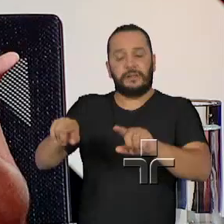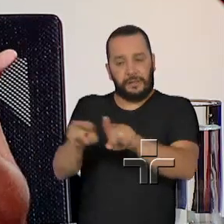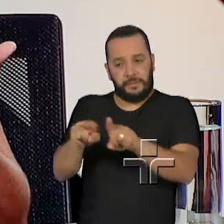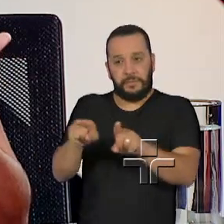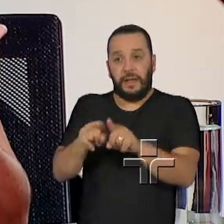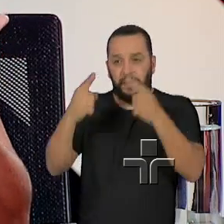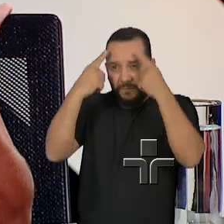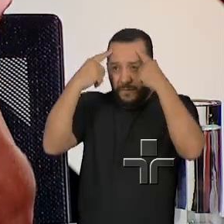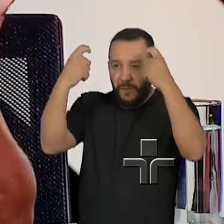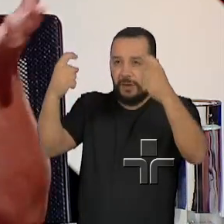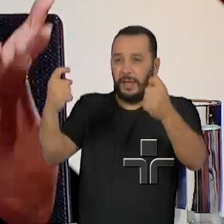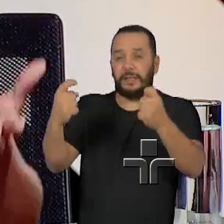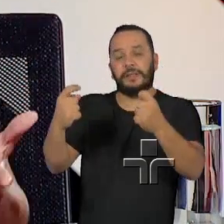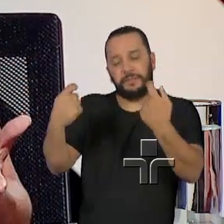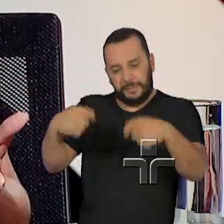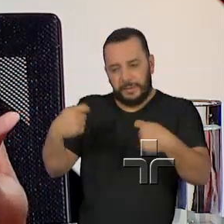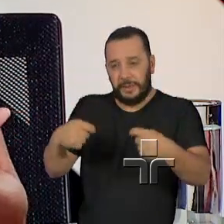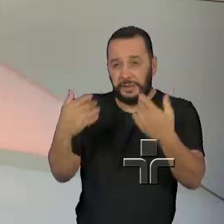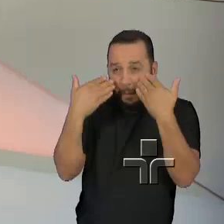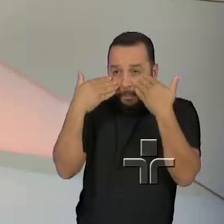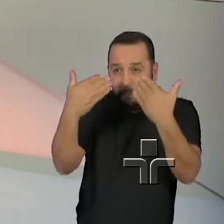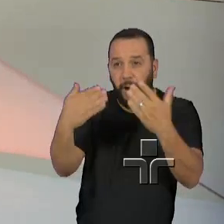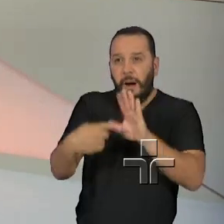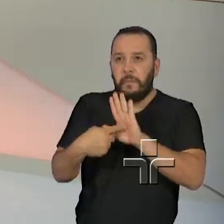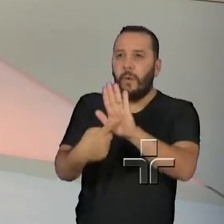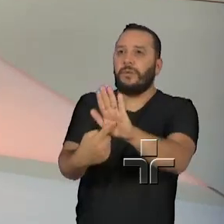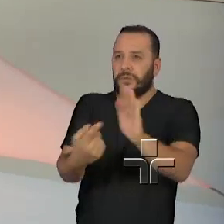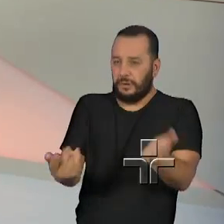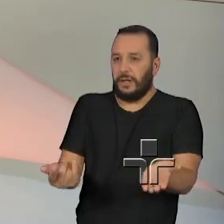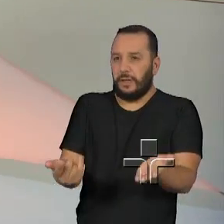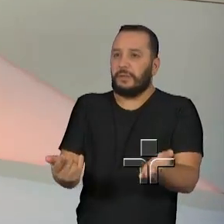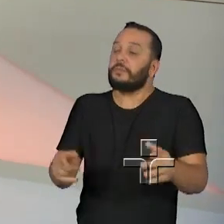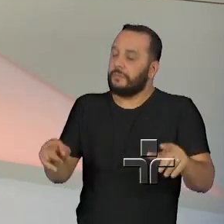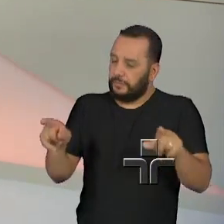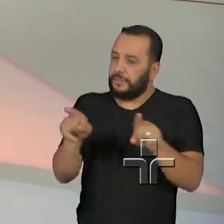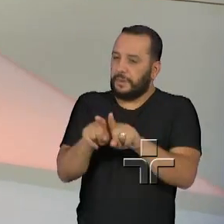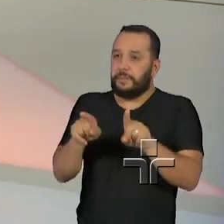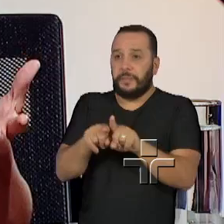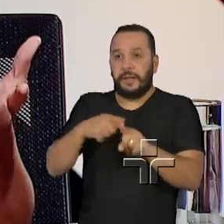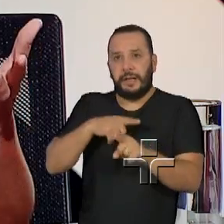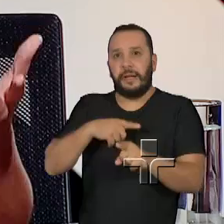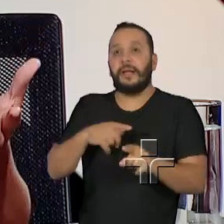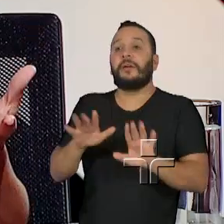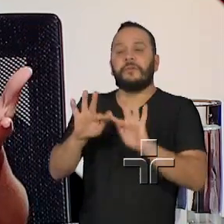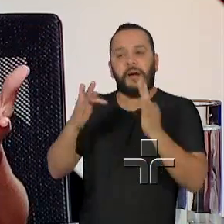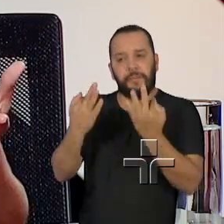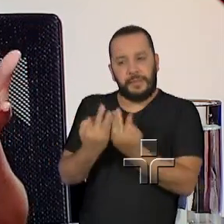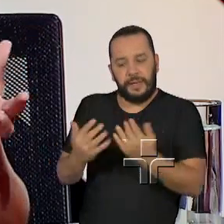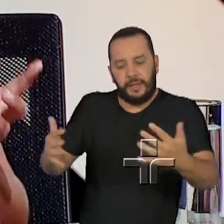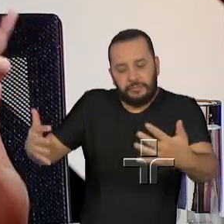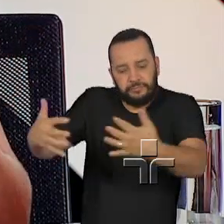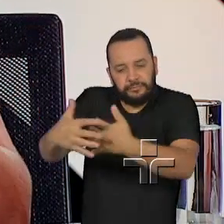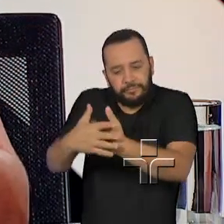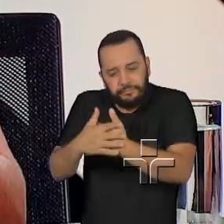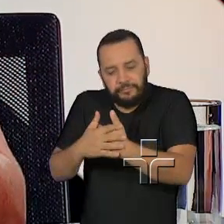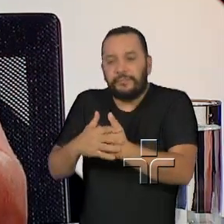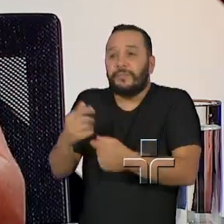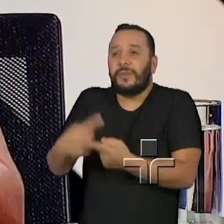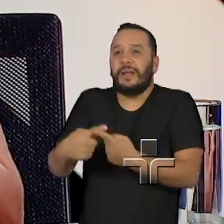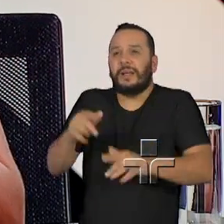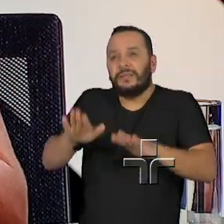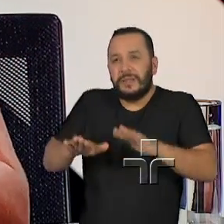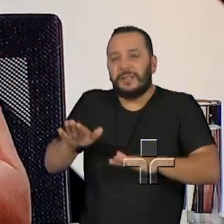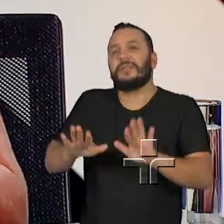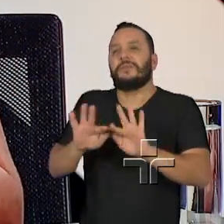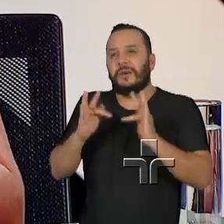trabalhar a acolhida, o ambiente seguro não revitimizante, a acolhida da família, que muitas vezes sofre mais do que a